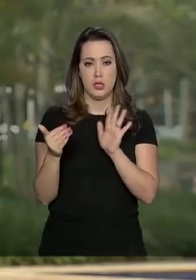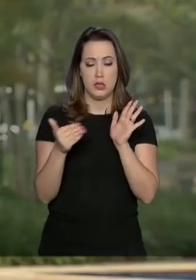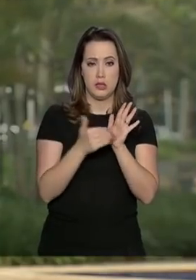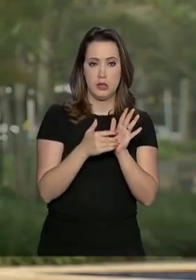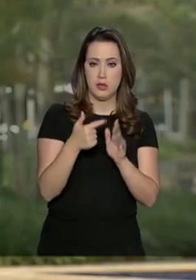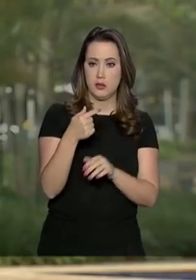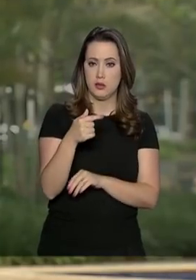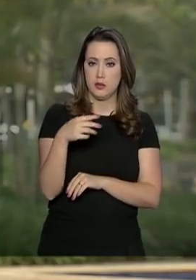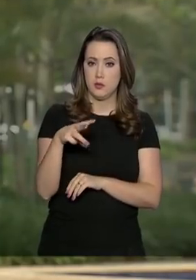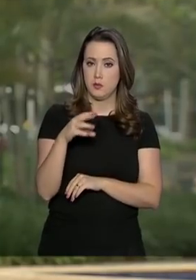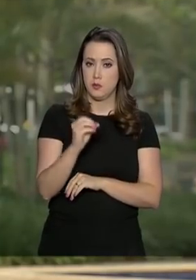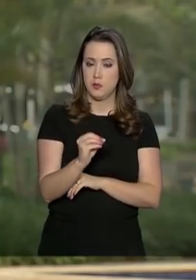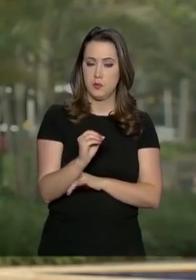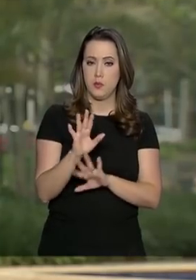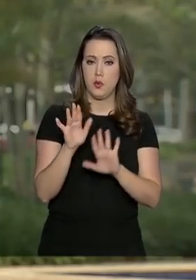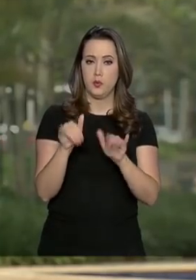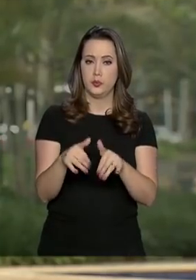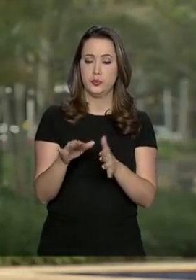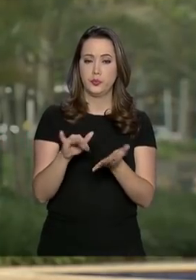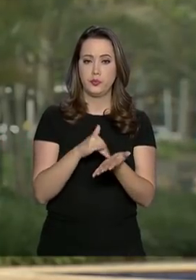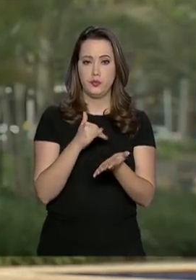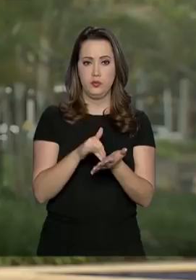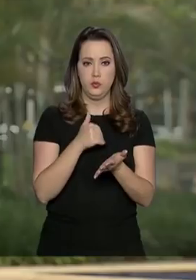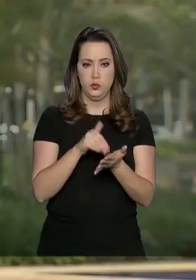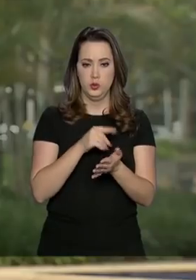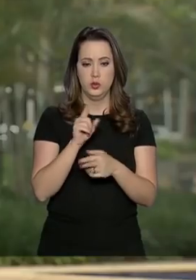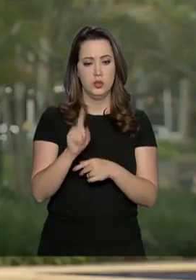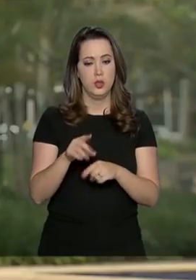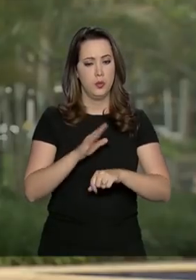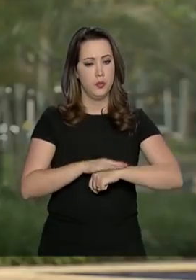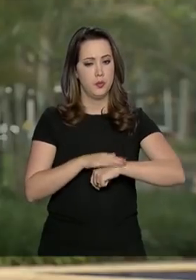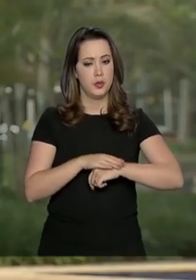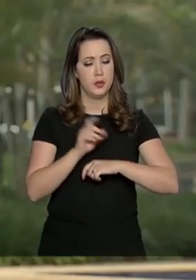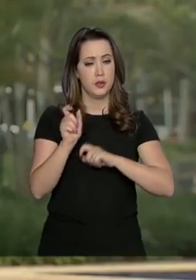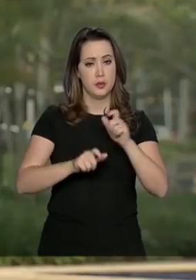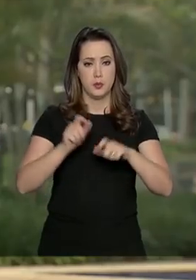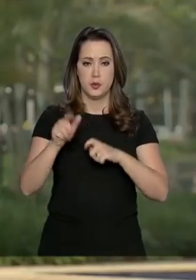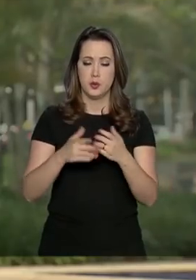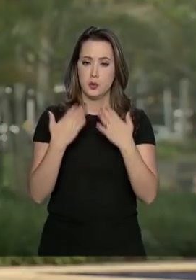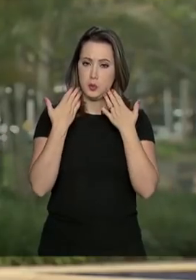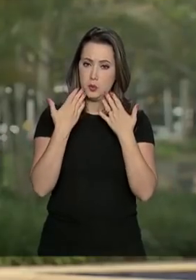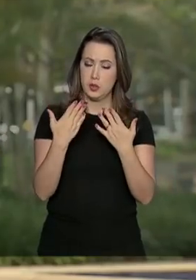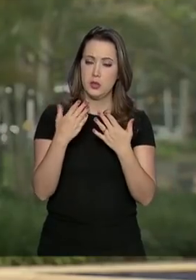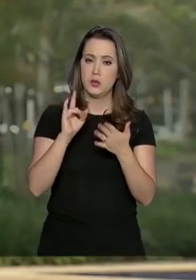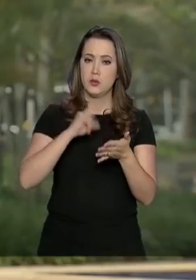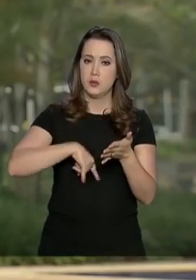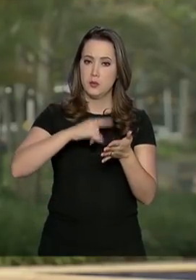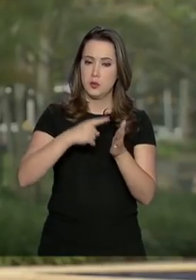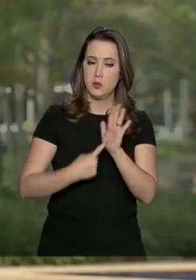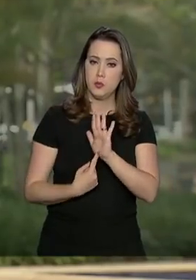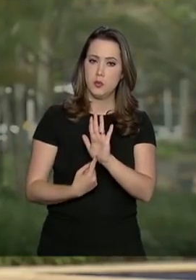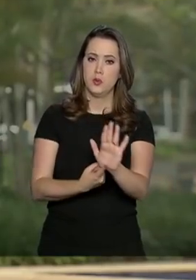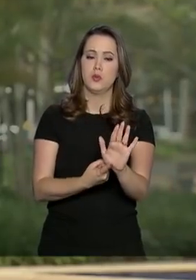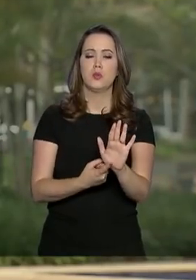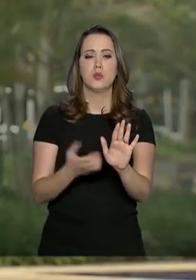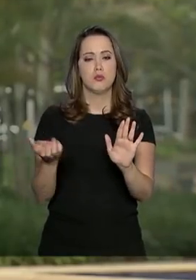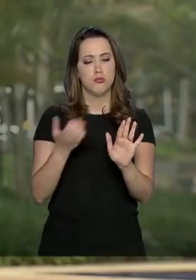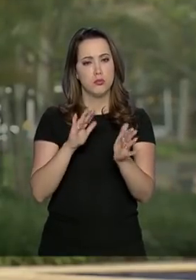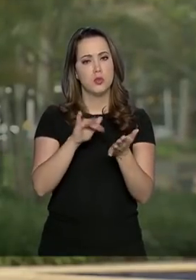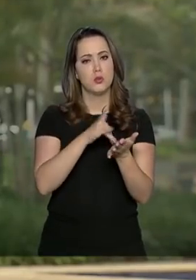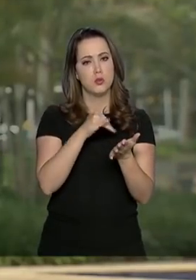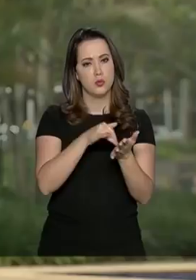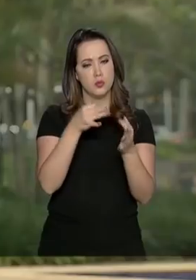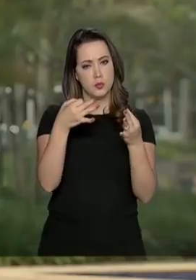de março para complementar a inscrição, que é quando os estudantes apresentam documentos mostrando que preenchem